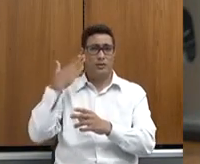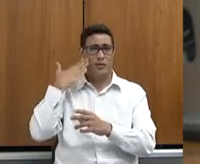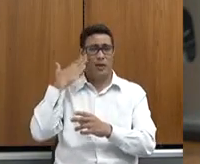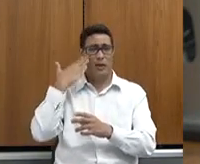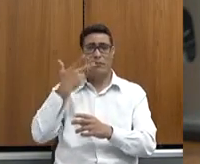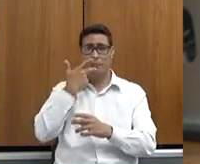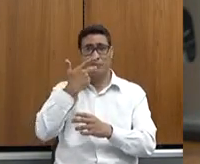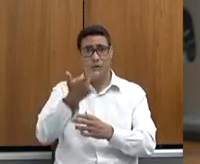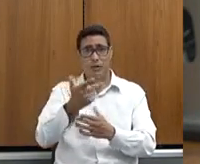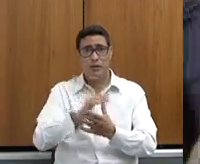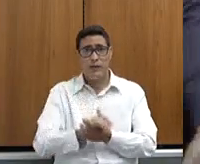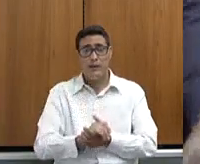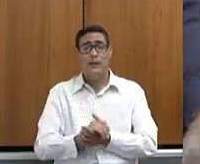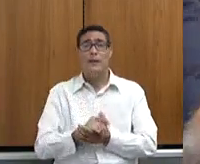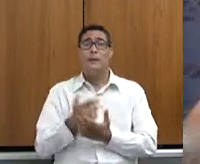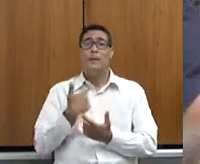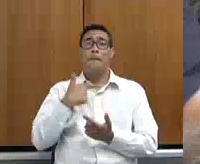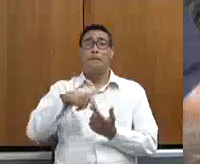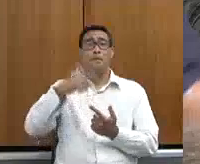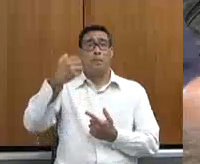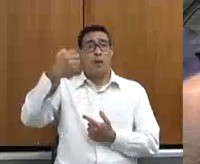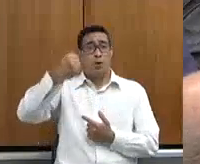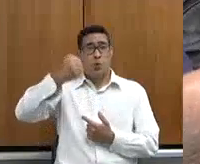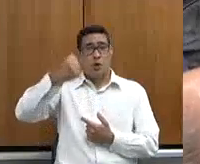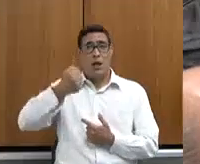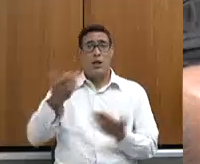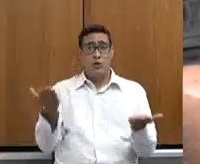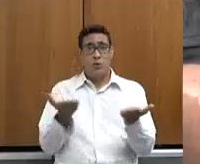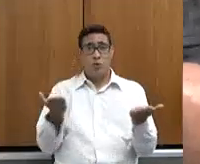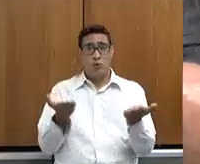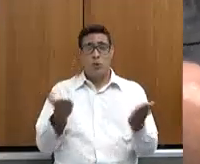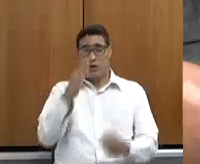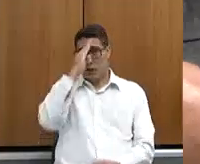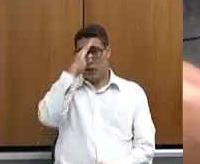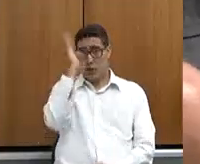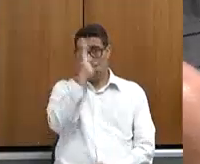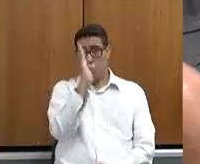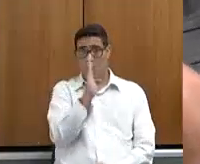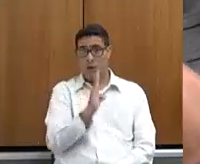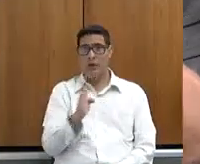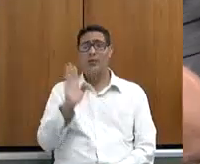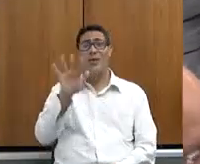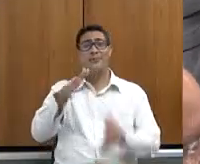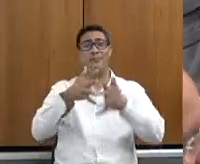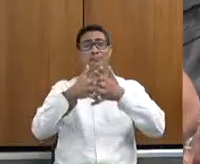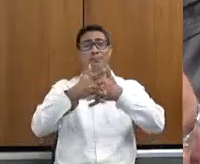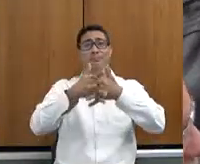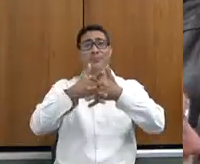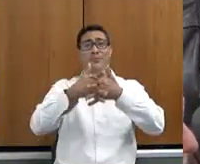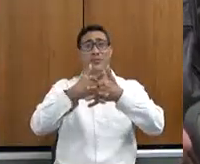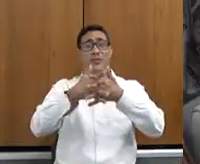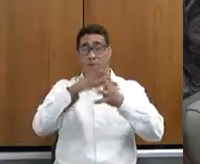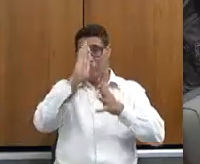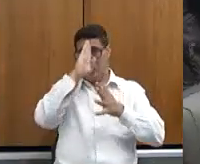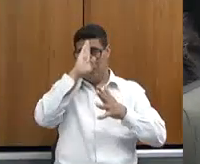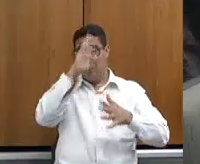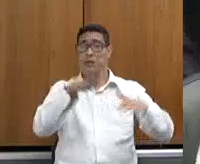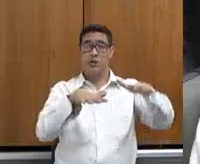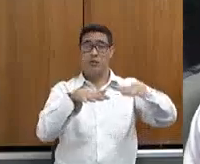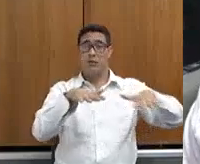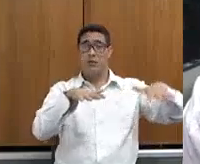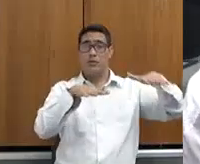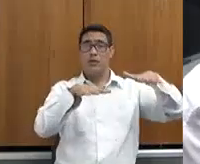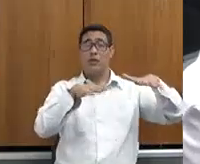falando, produzir leite no Brasil hoje virou um negócio complicado, o que é de gente, principalmente na minha região, que abandonou a